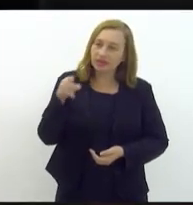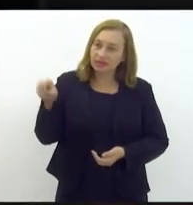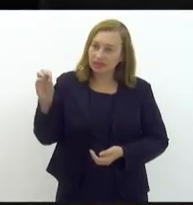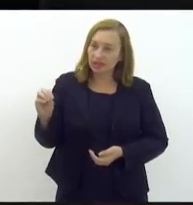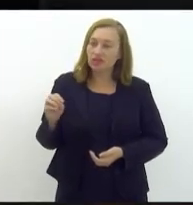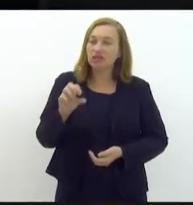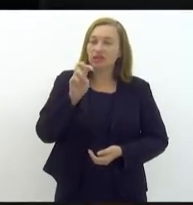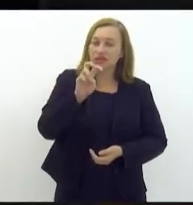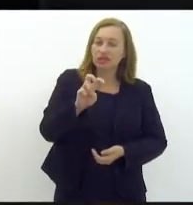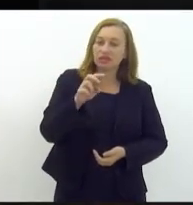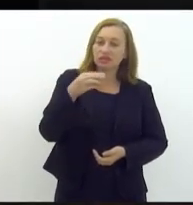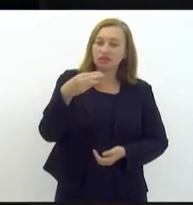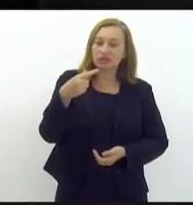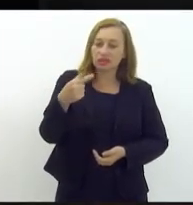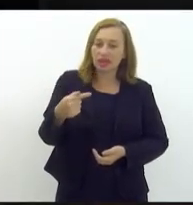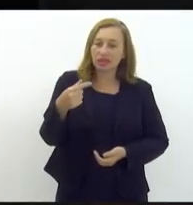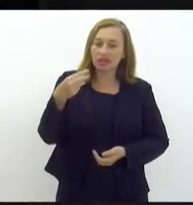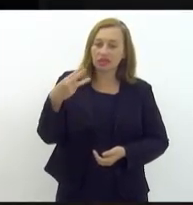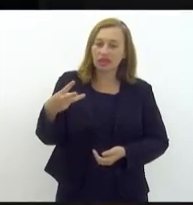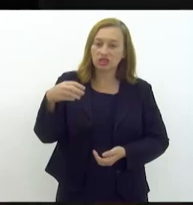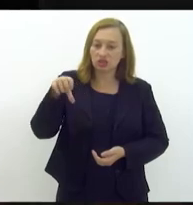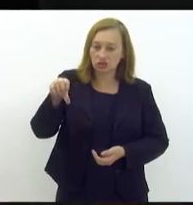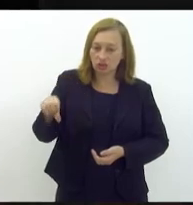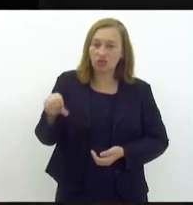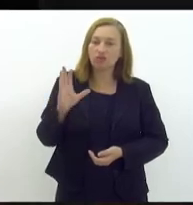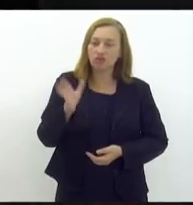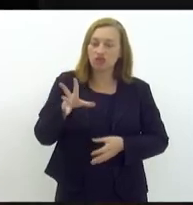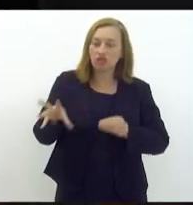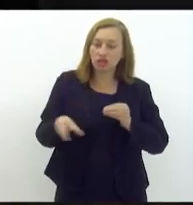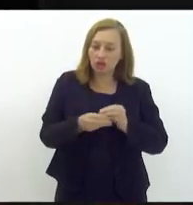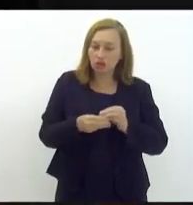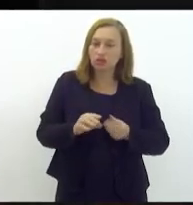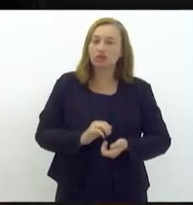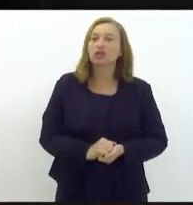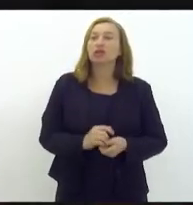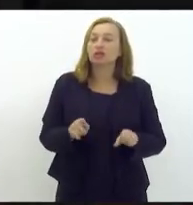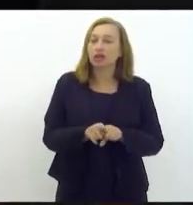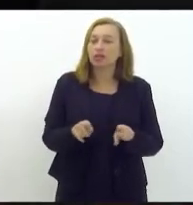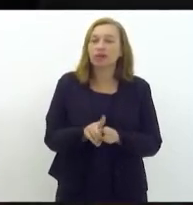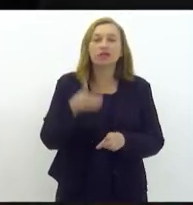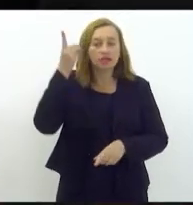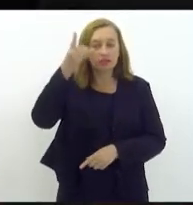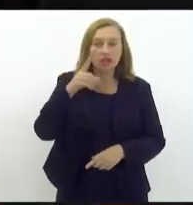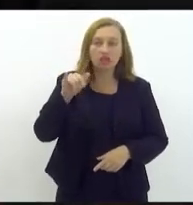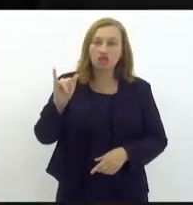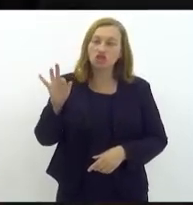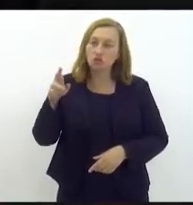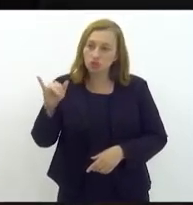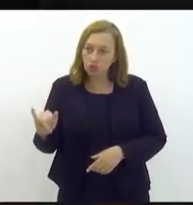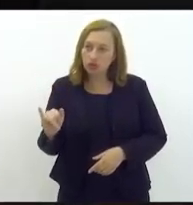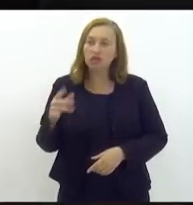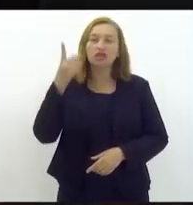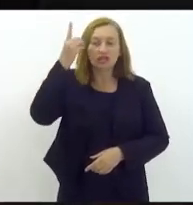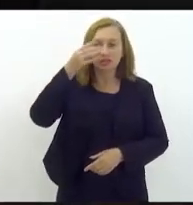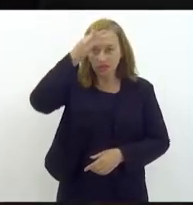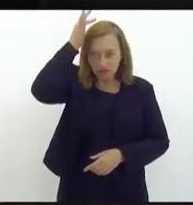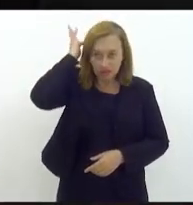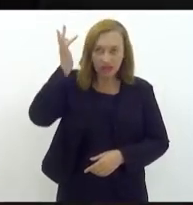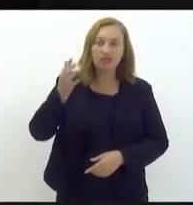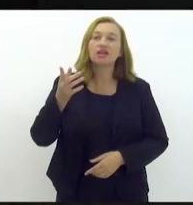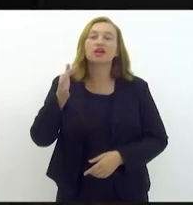5739, já tinha me pedido, já está incluso, também o deputado Iuri, deputado Fred Pacheco,